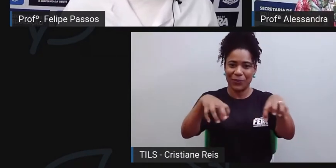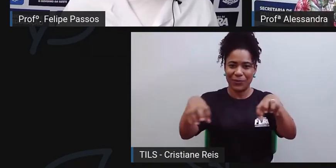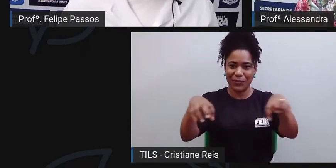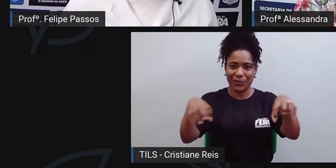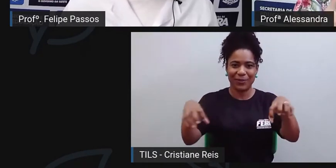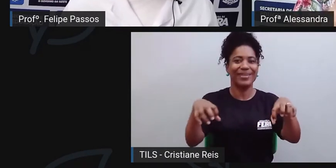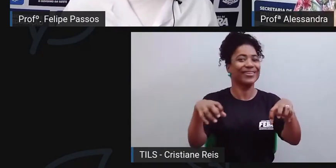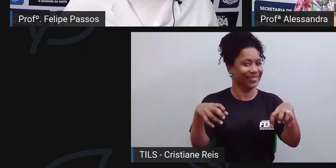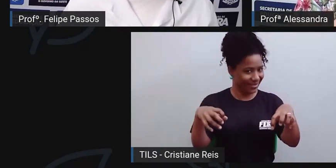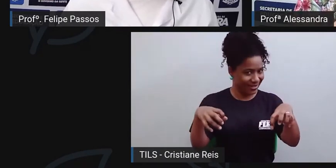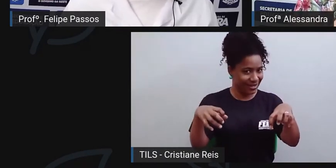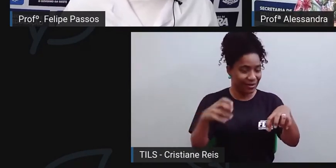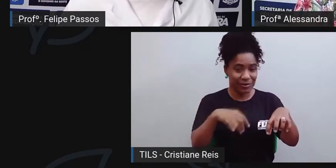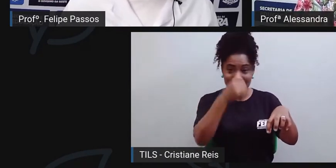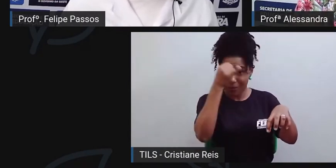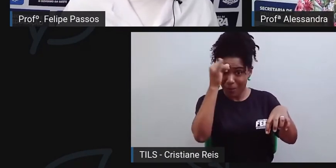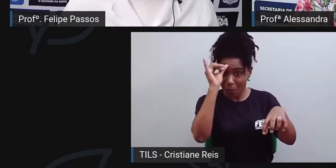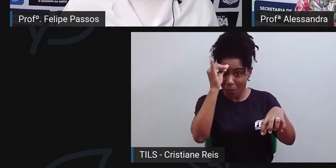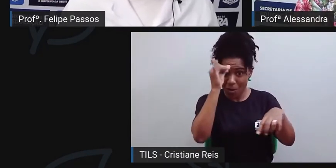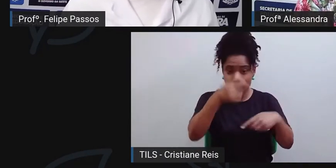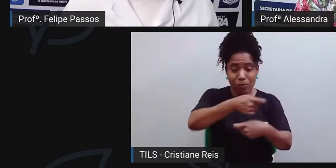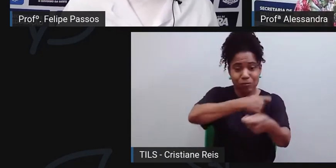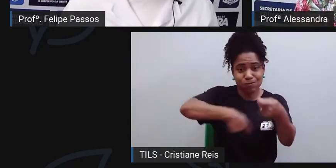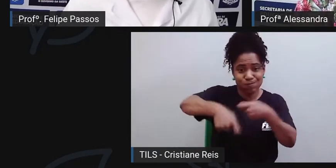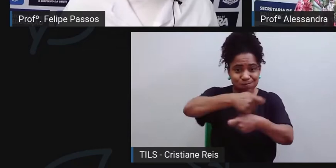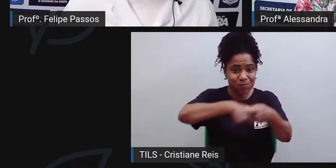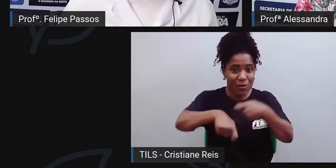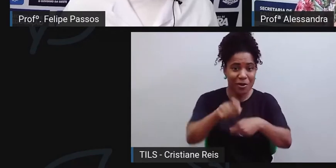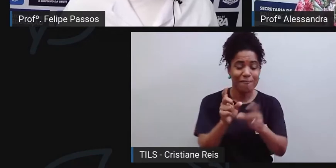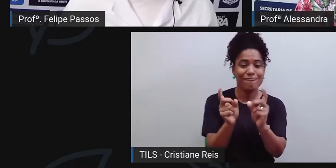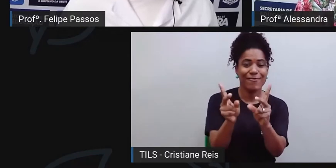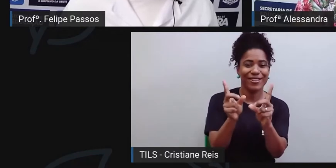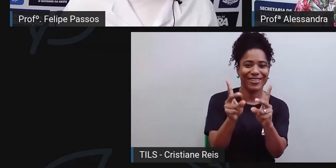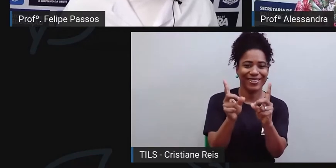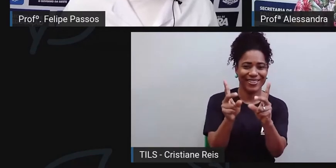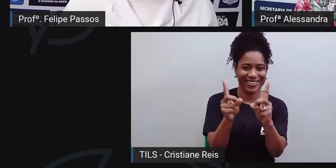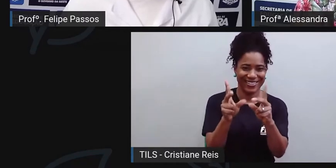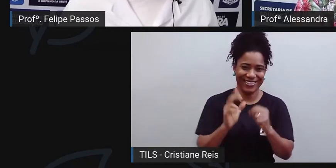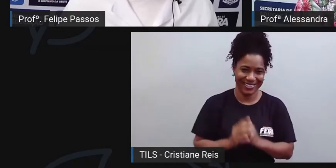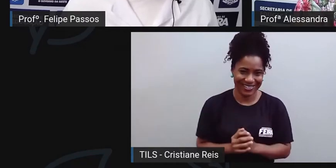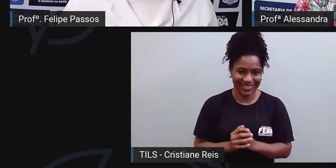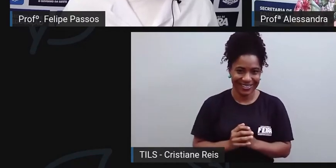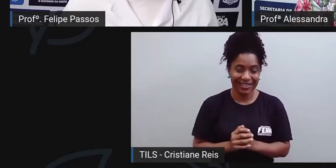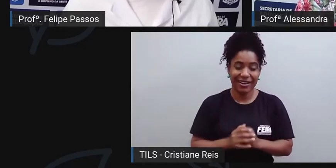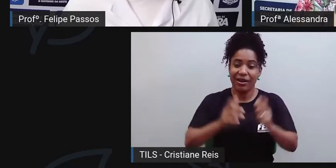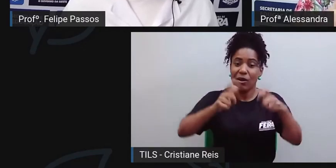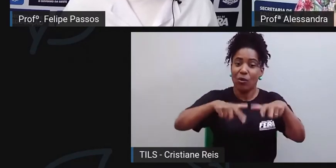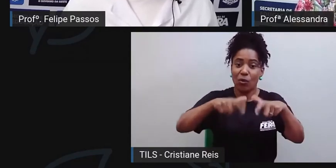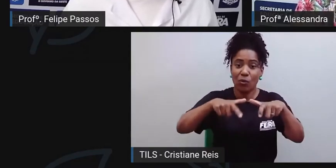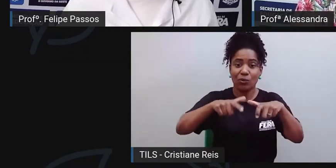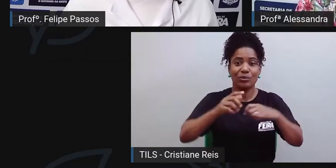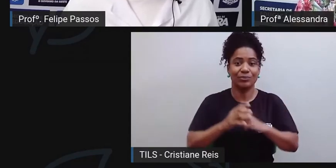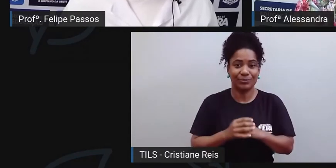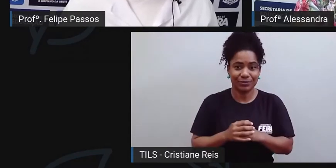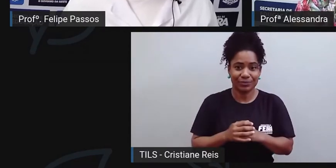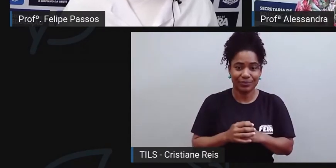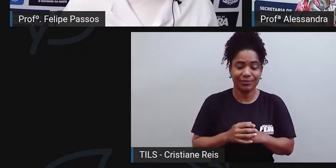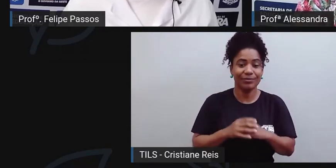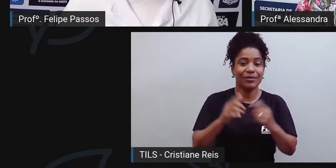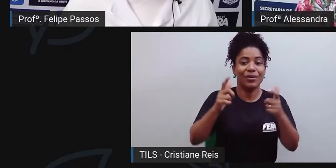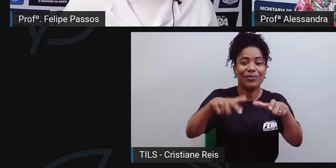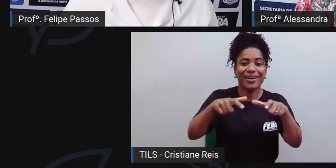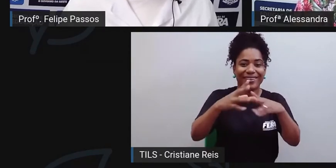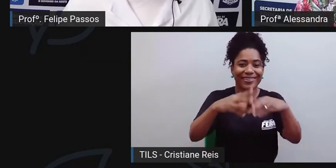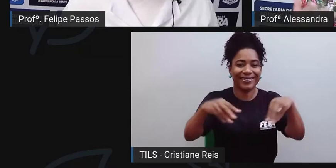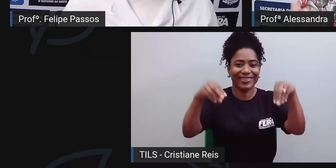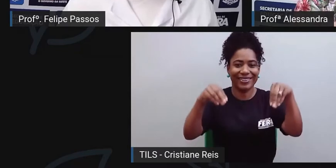já esse gado. E aí, onde isso vai acontecer? Nas terras de Domingos, Barbosa de